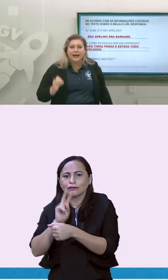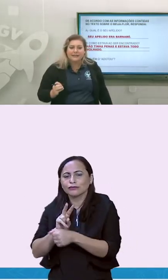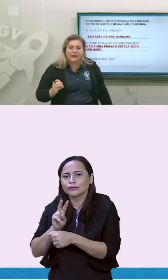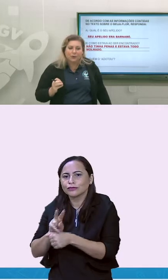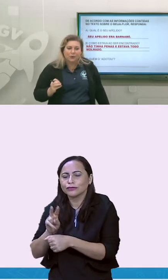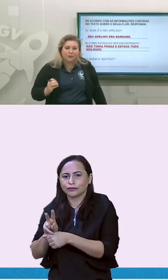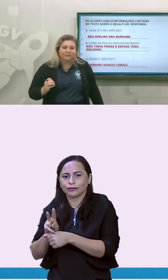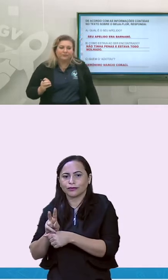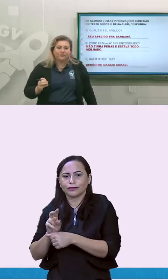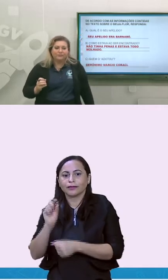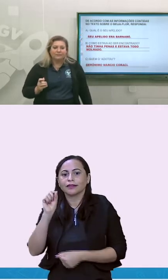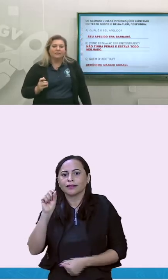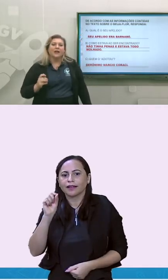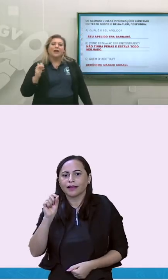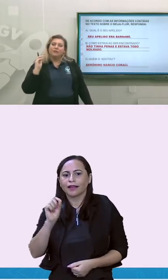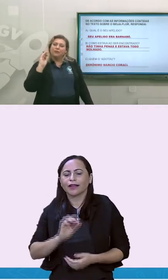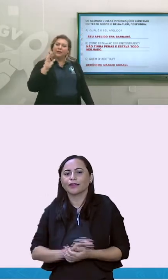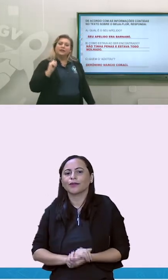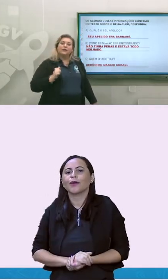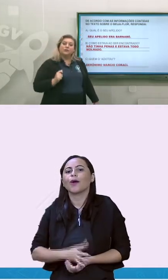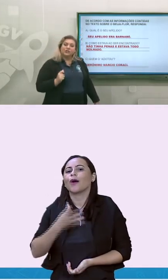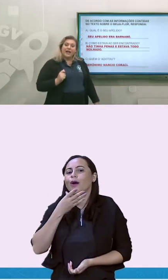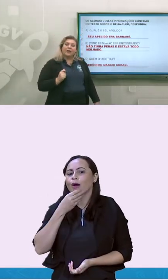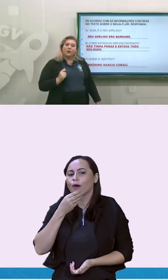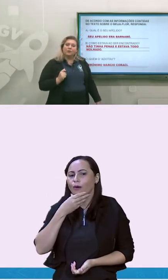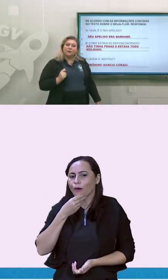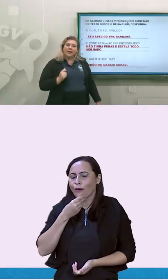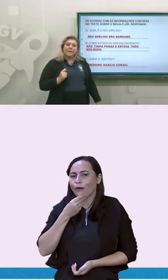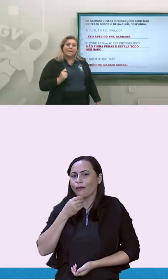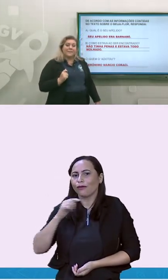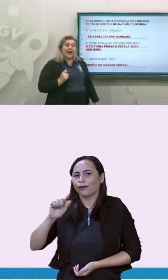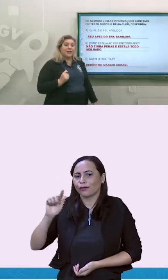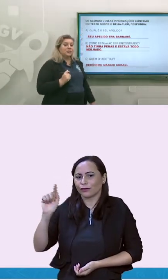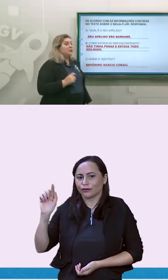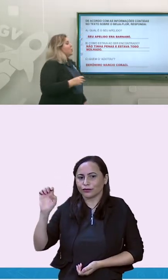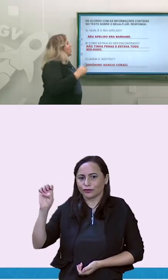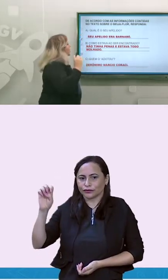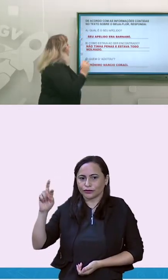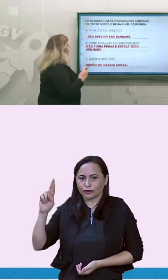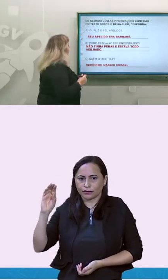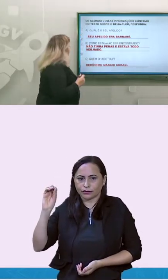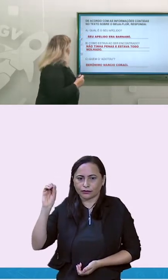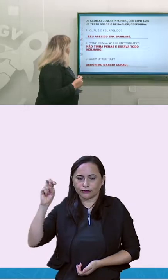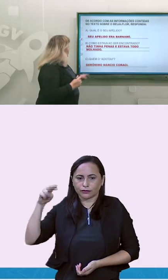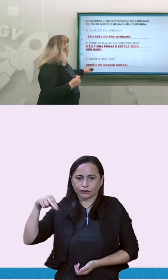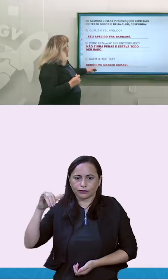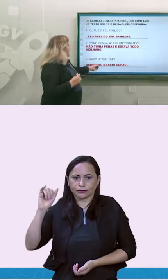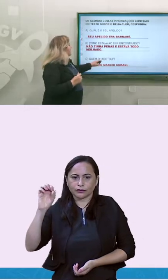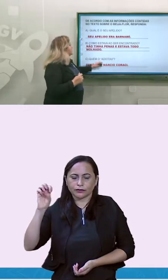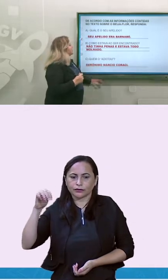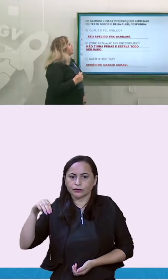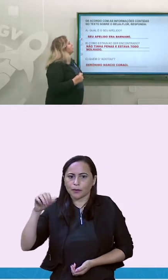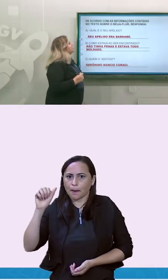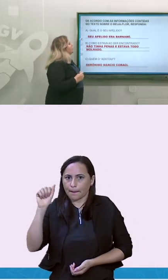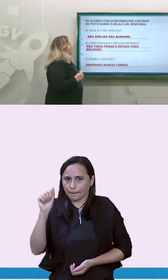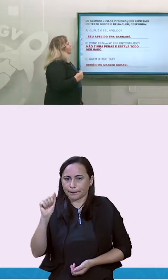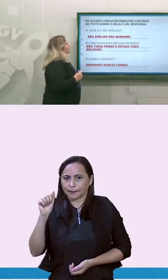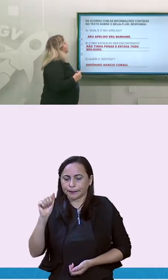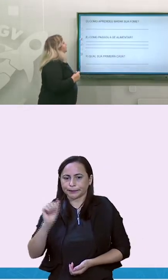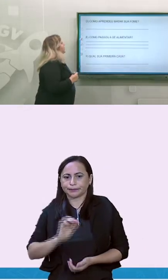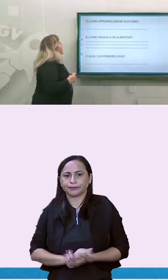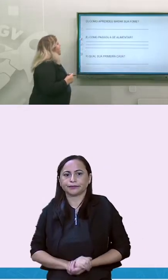colocar ele em um lugar seguro? Foi o Jerônimo, né? Márcio Coraci, que era o seu